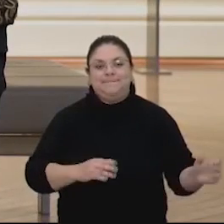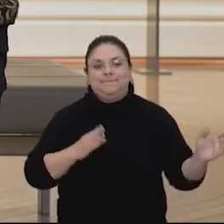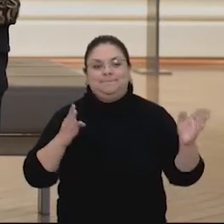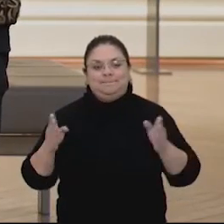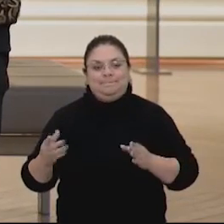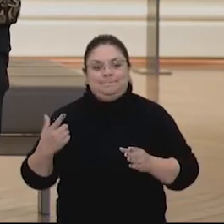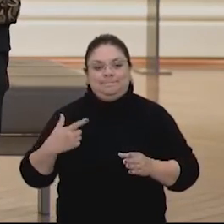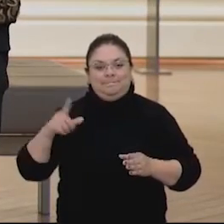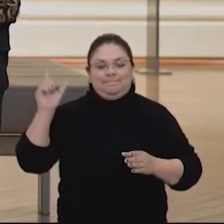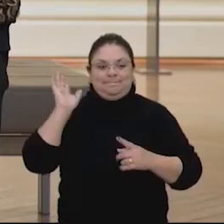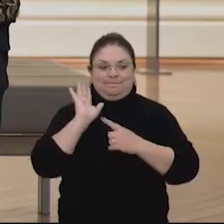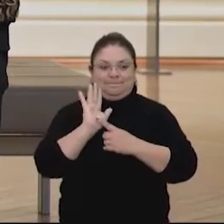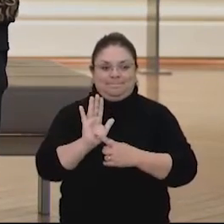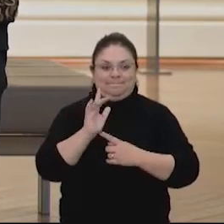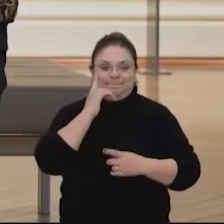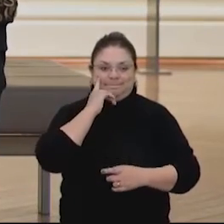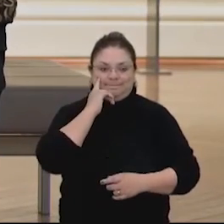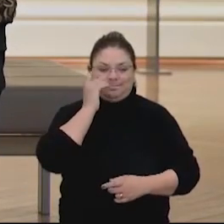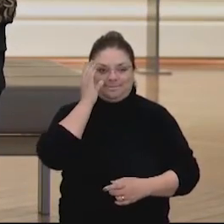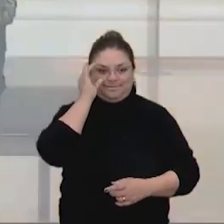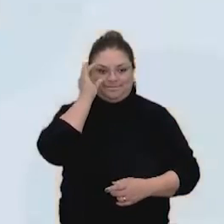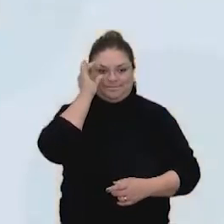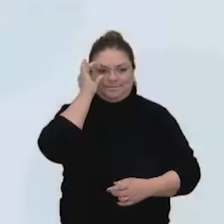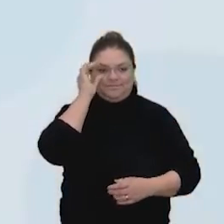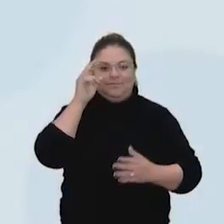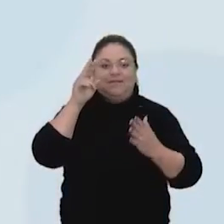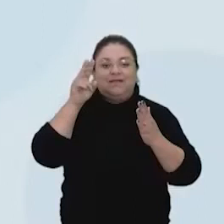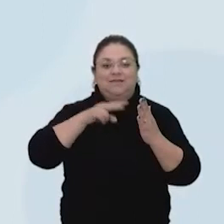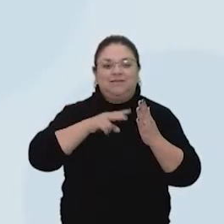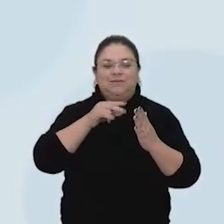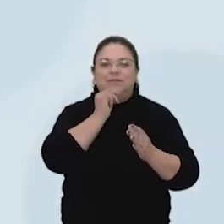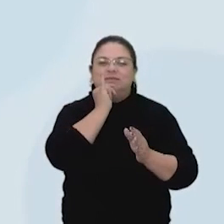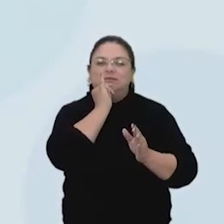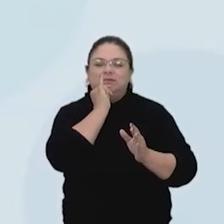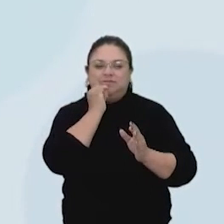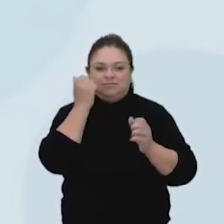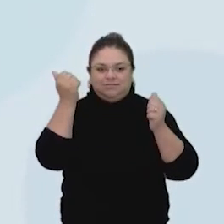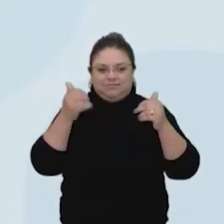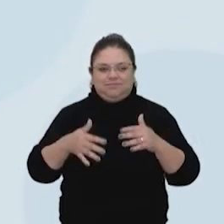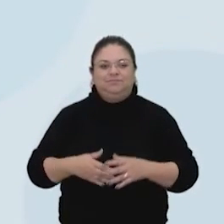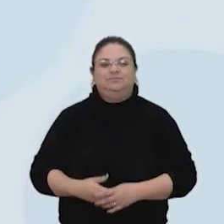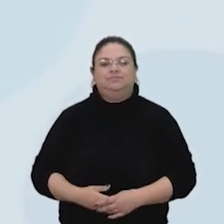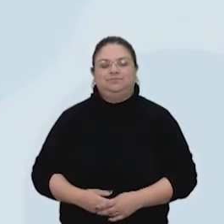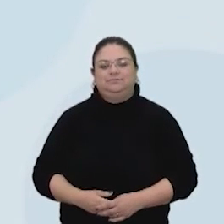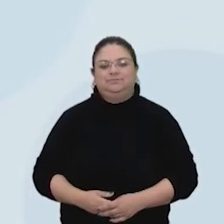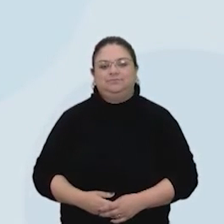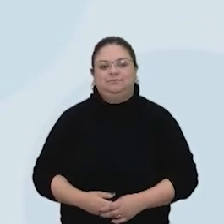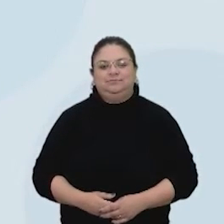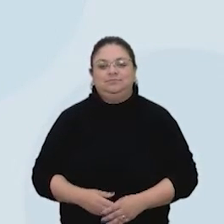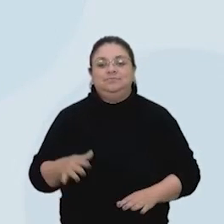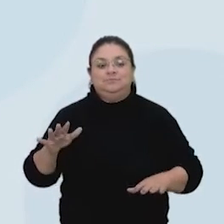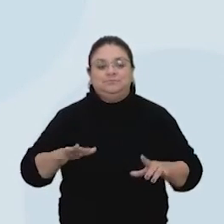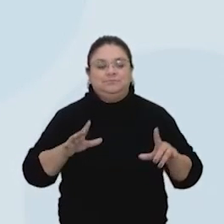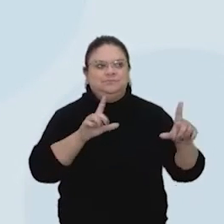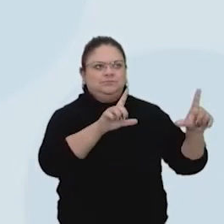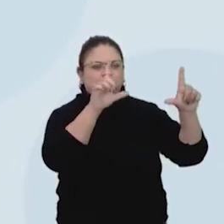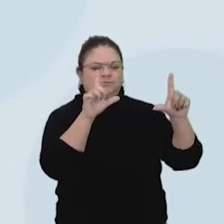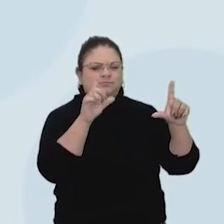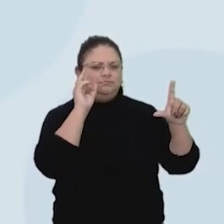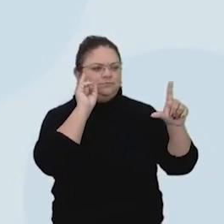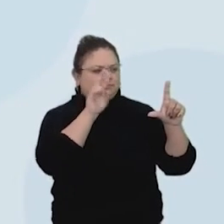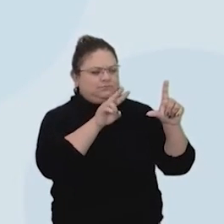nossa... A imagem é a leitura simbólica. Prô, por favor, lê pra gente. Quando, ao ler imagens, identificamos